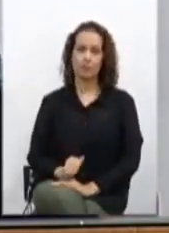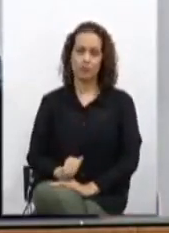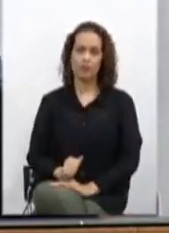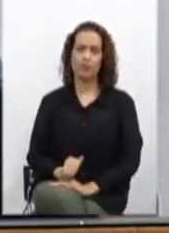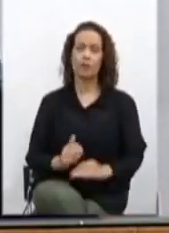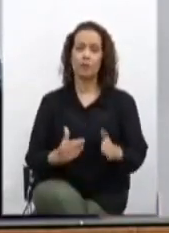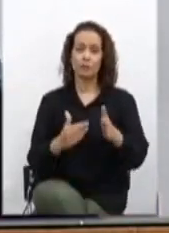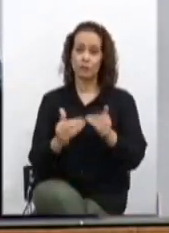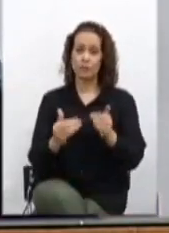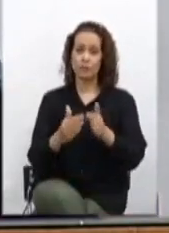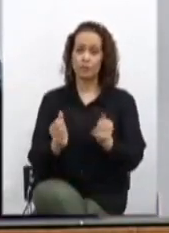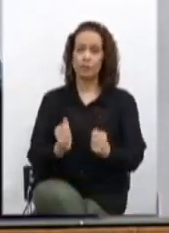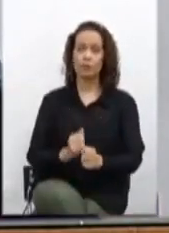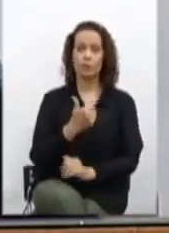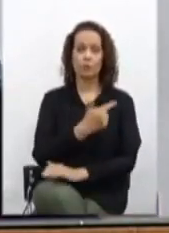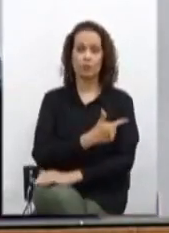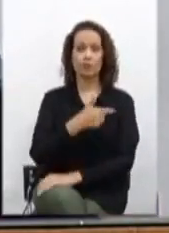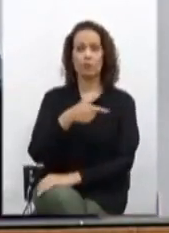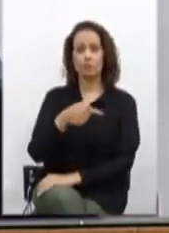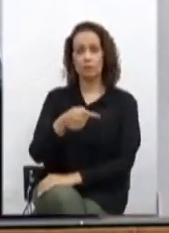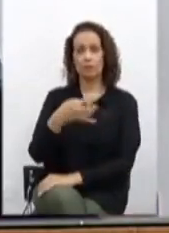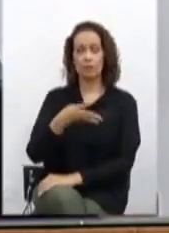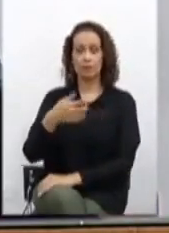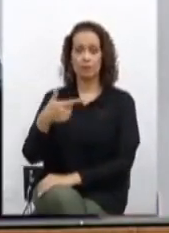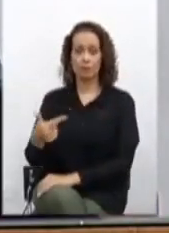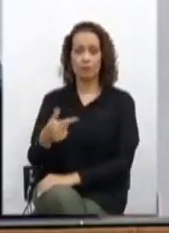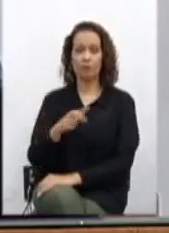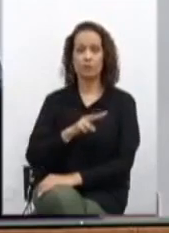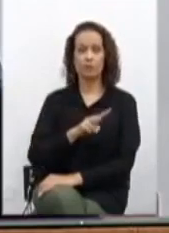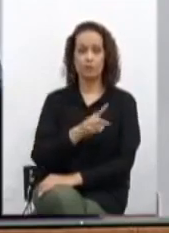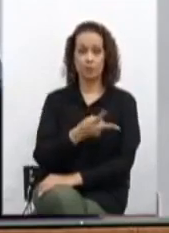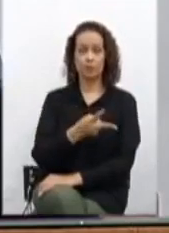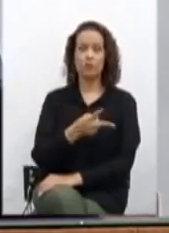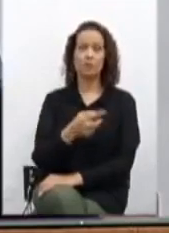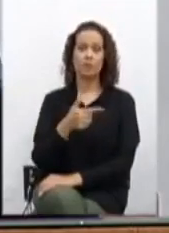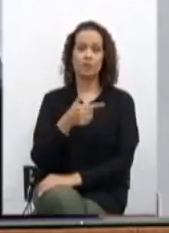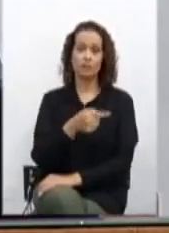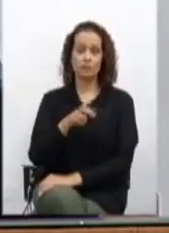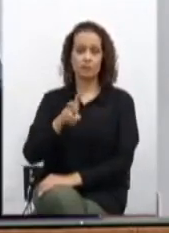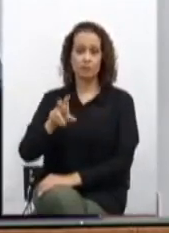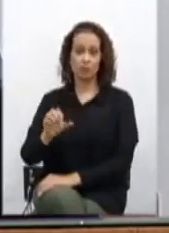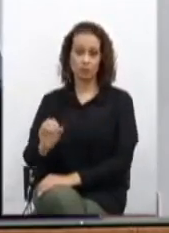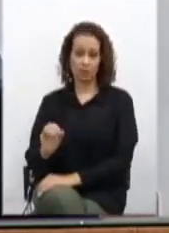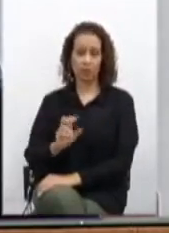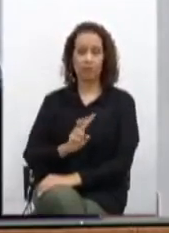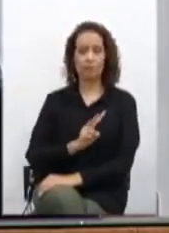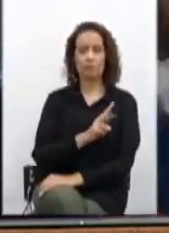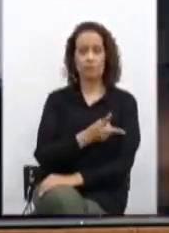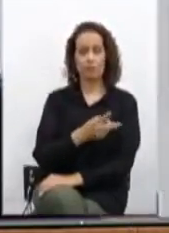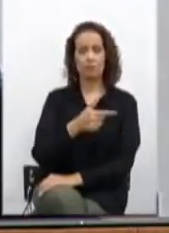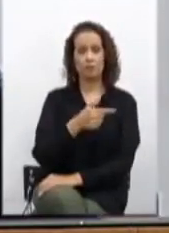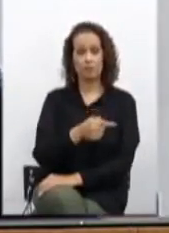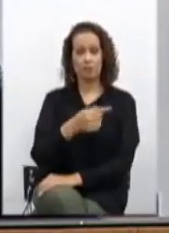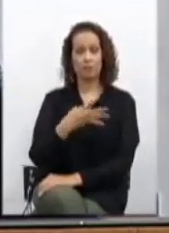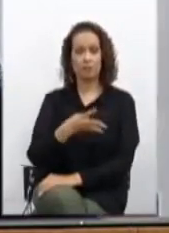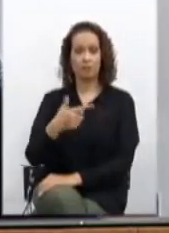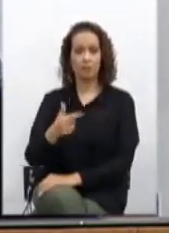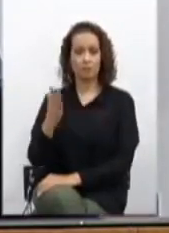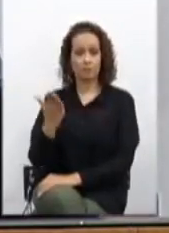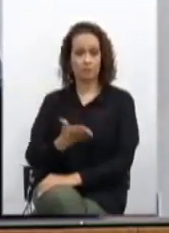2742-2750-2742-19.